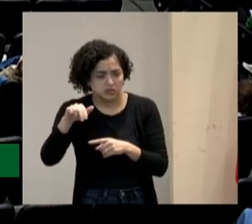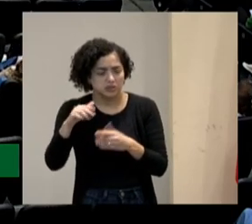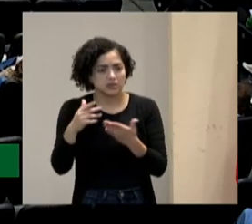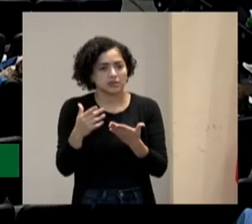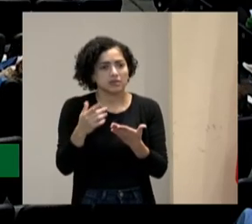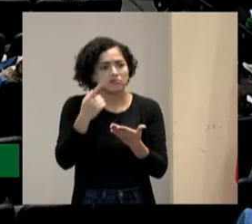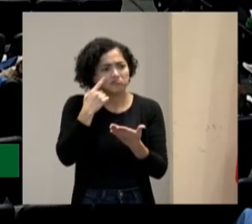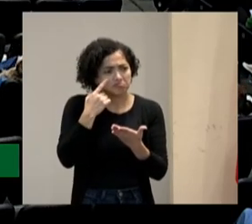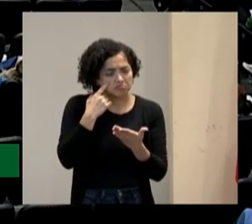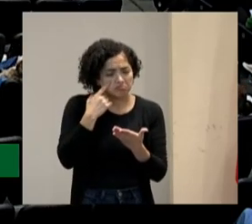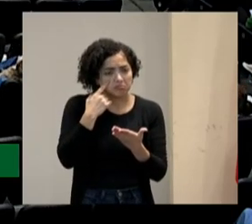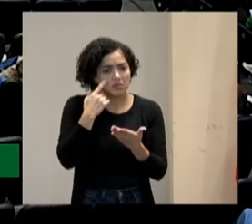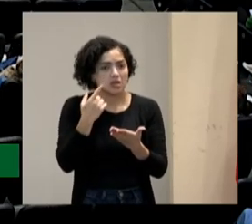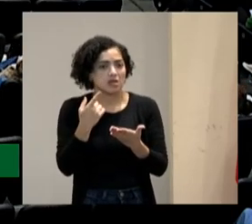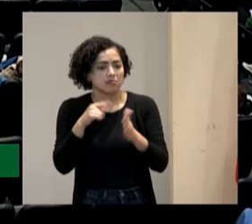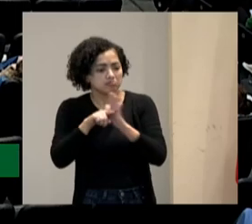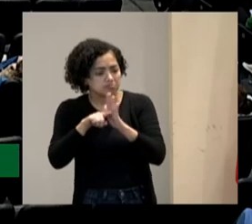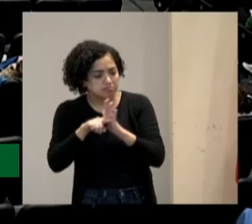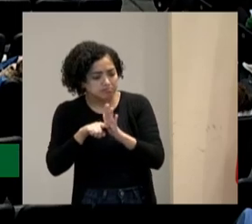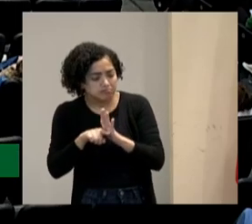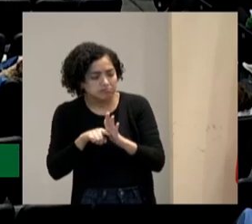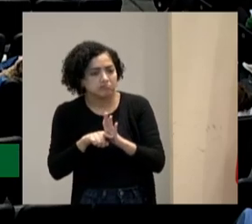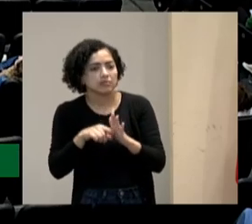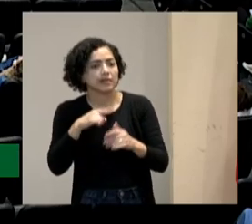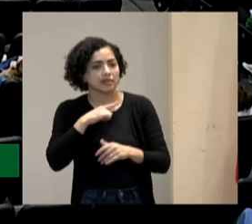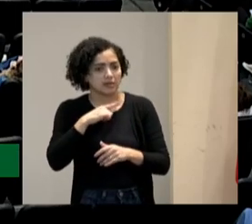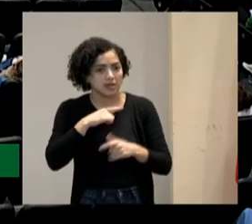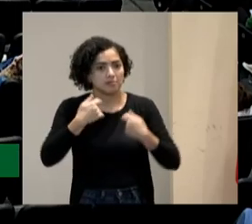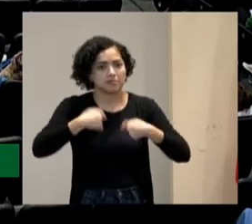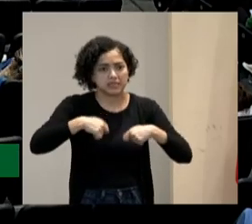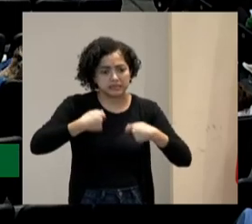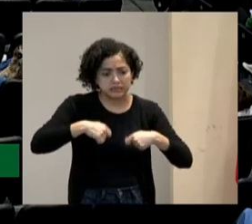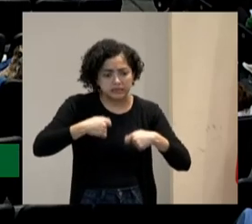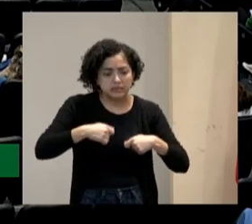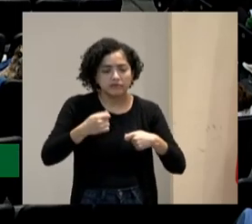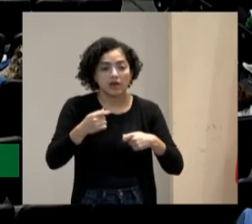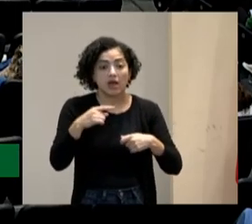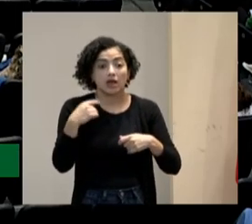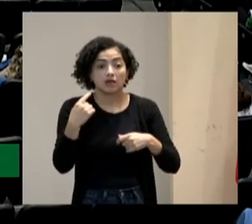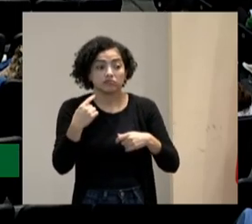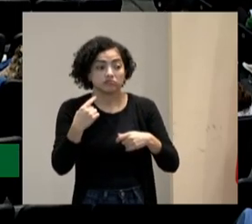com a comunicação de inclusão mostrando nós somos inclusivos.